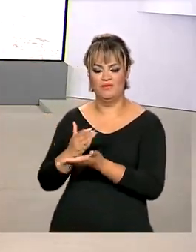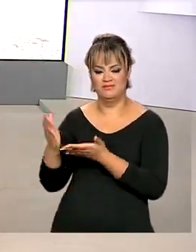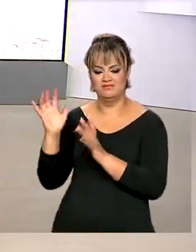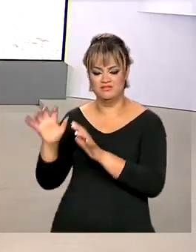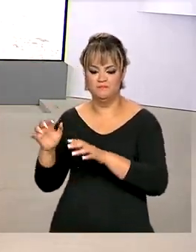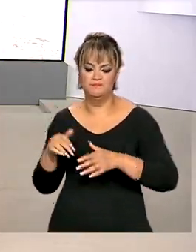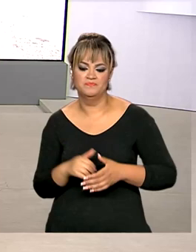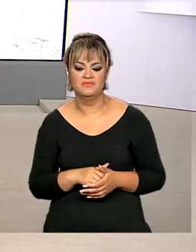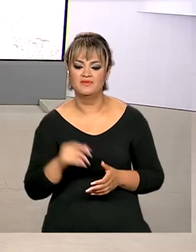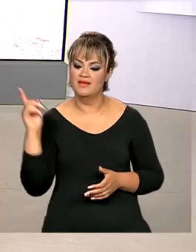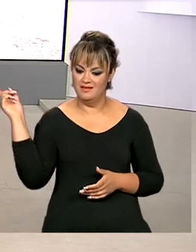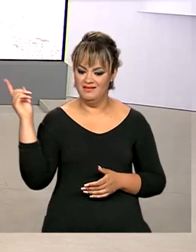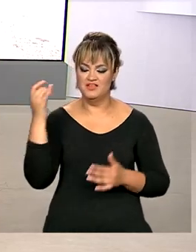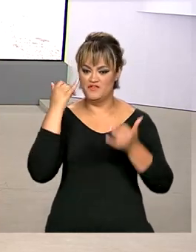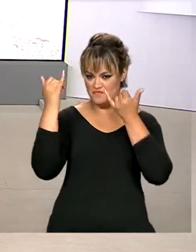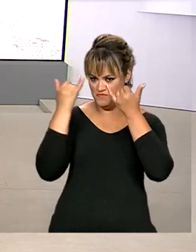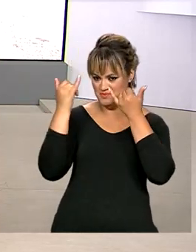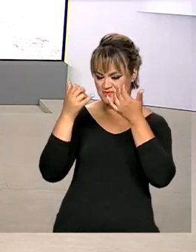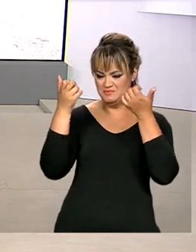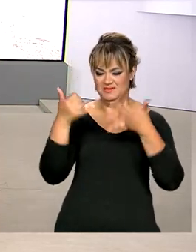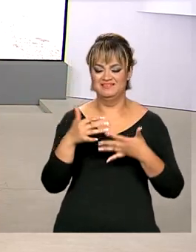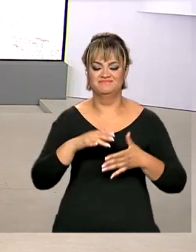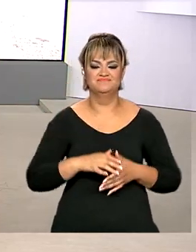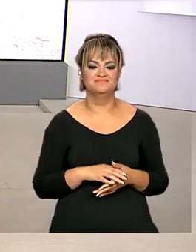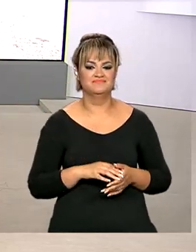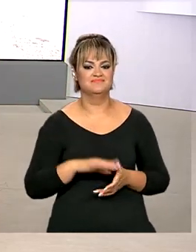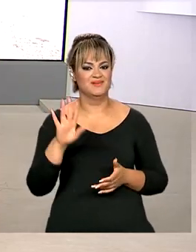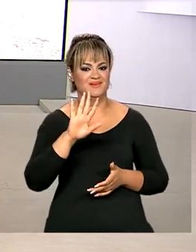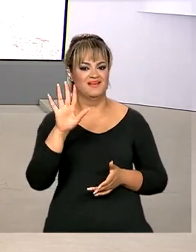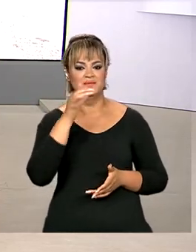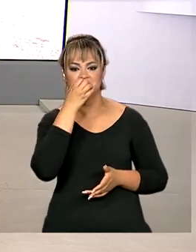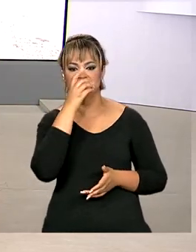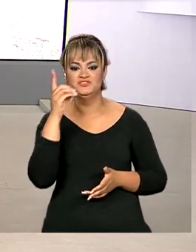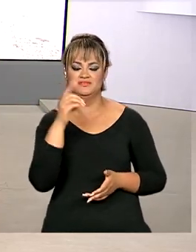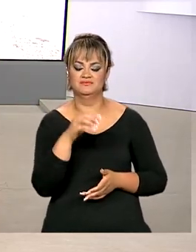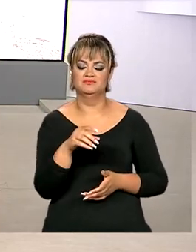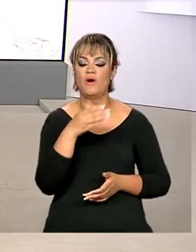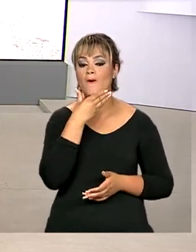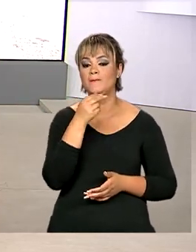informações para a gente é o repórter Dimas Solti. Dimas, bom dia!